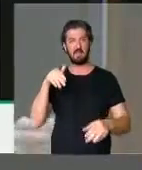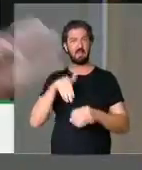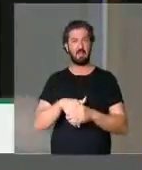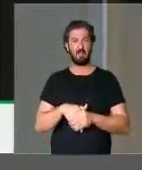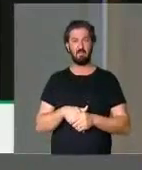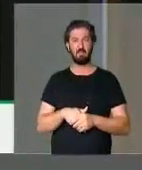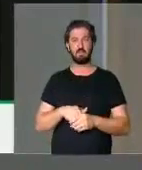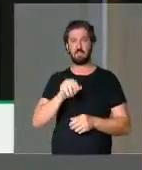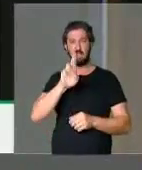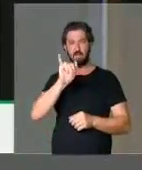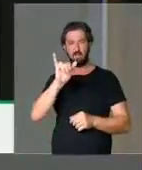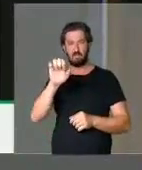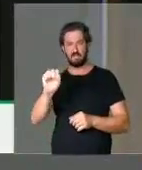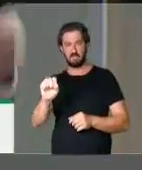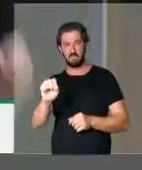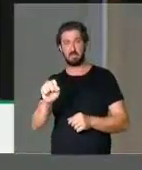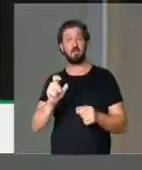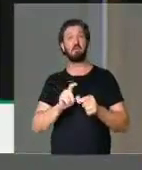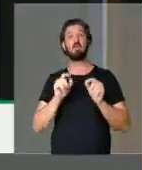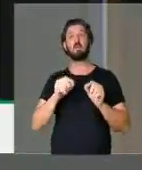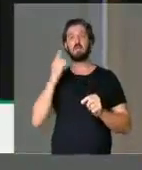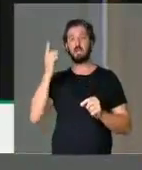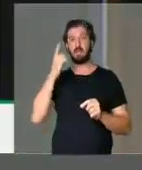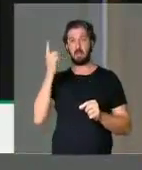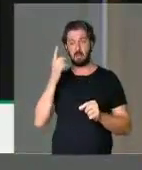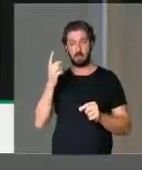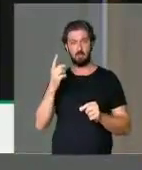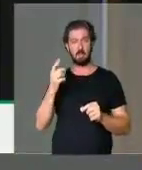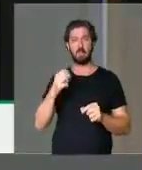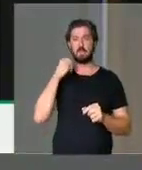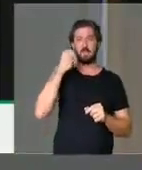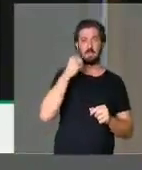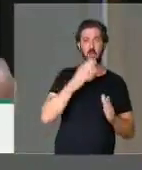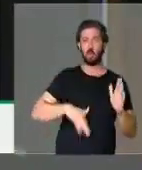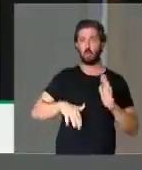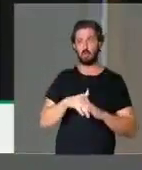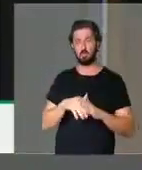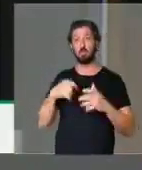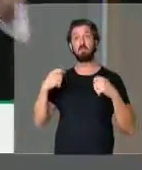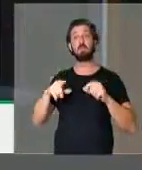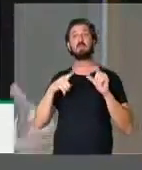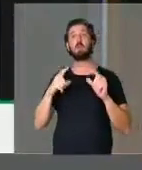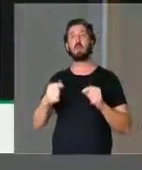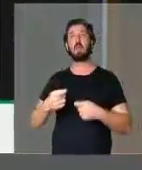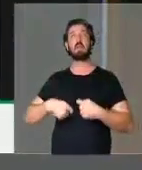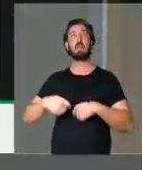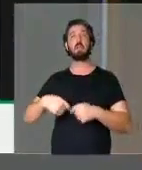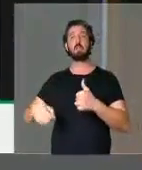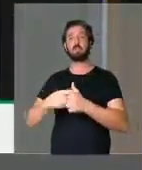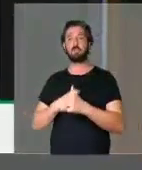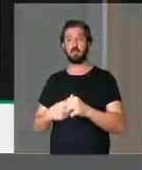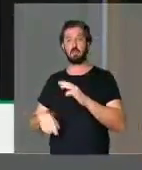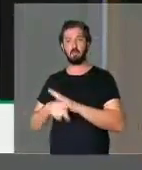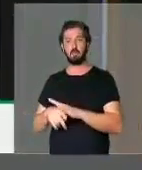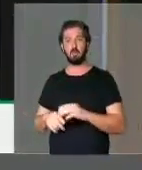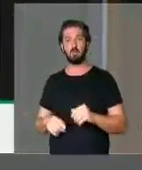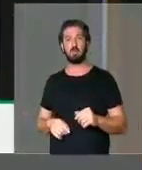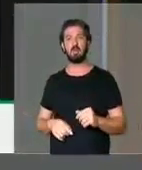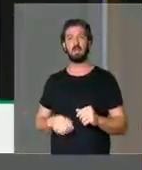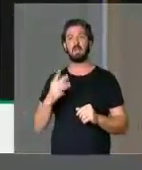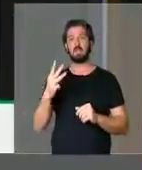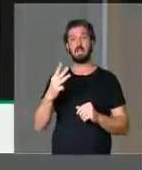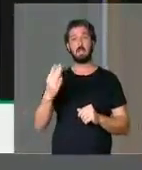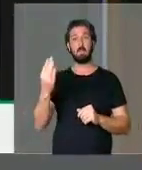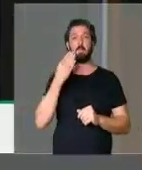votação de refis, que faz com que parlamentares, deputados e senadores, tenham renegociação de dívidas de